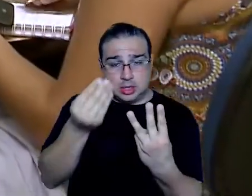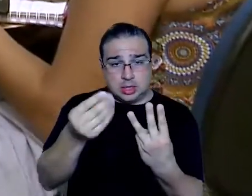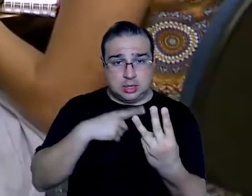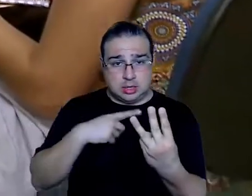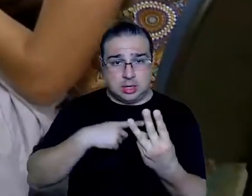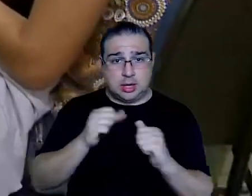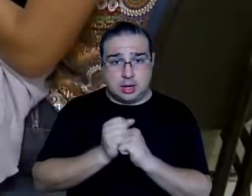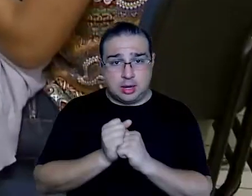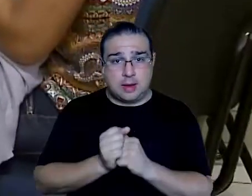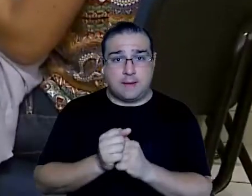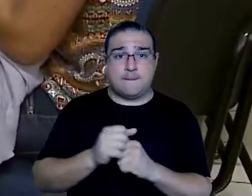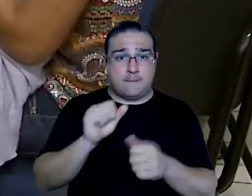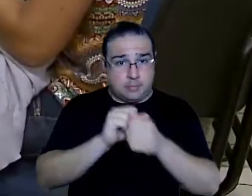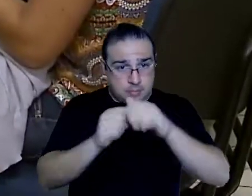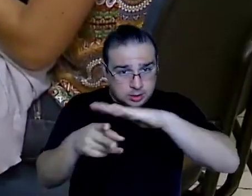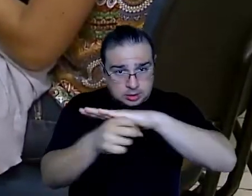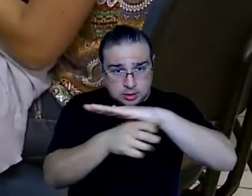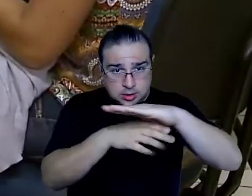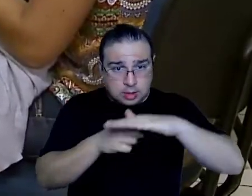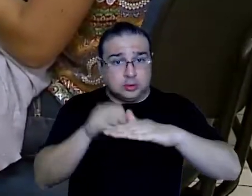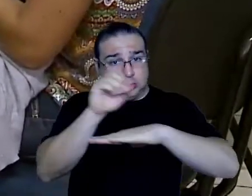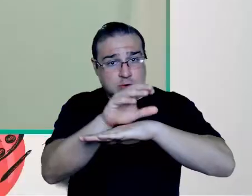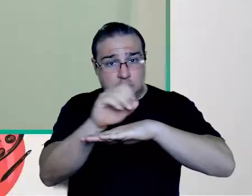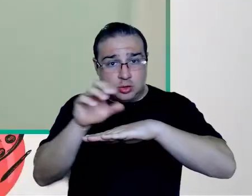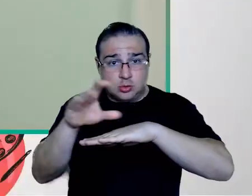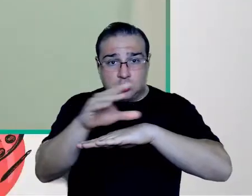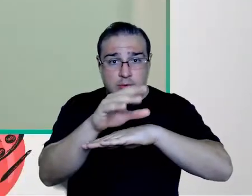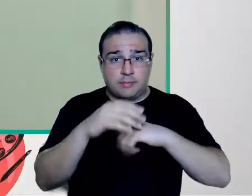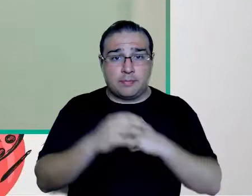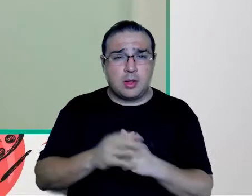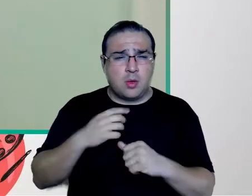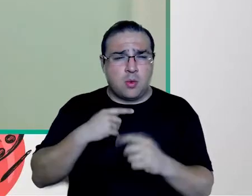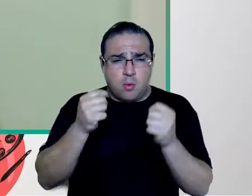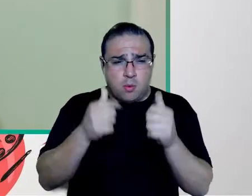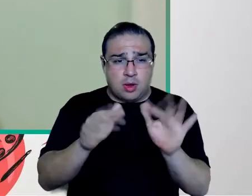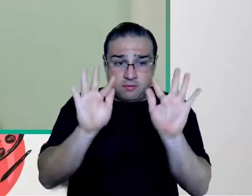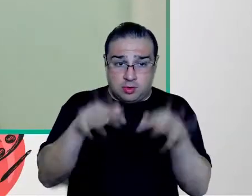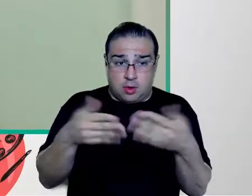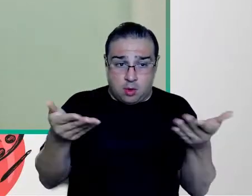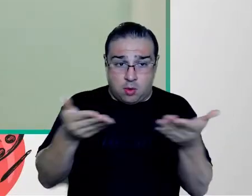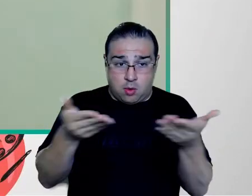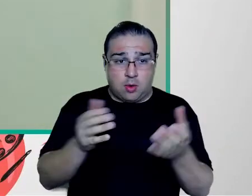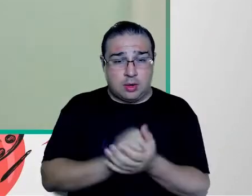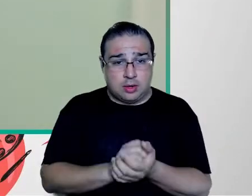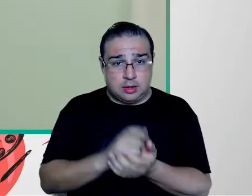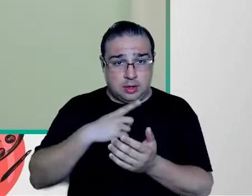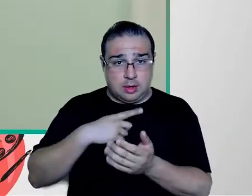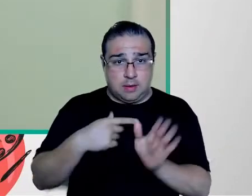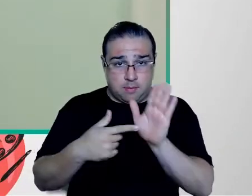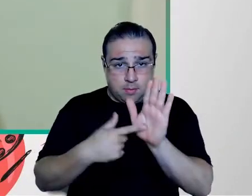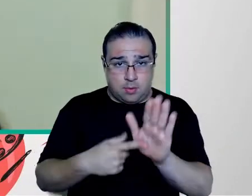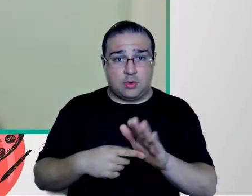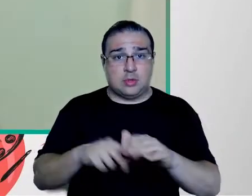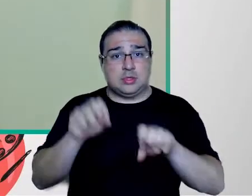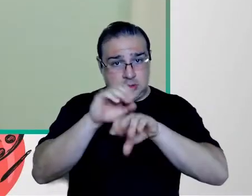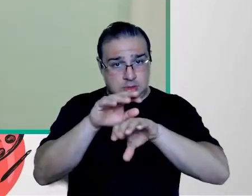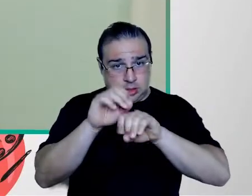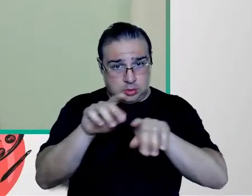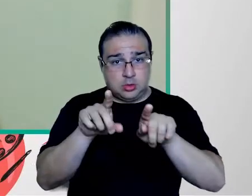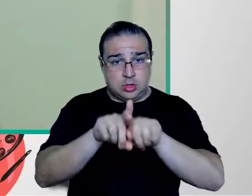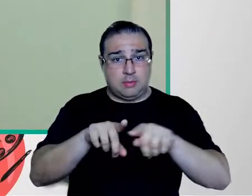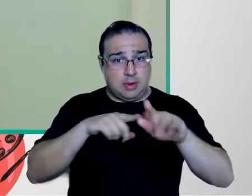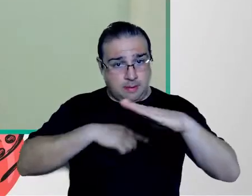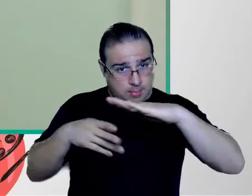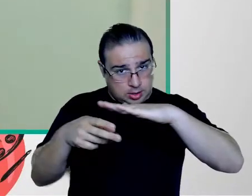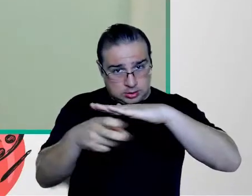modalidades de bacharelado e de licenciatura. Eu estou quase concluindo a minha graduação tanto na modalidade de licenciatura quanto